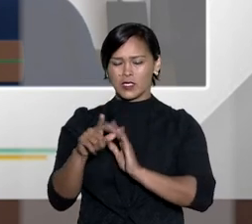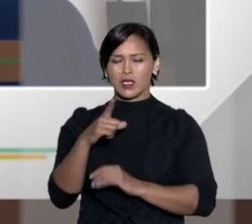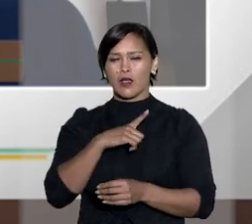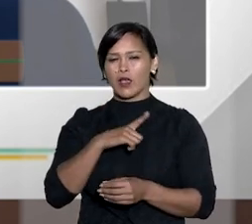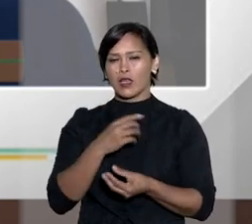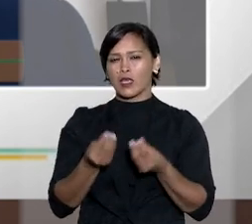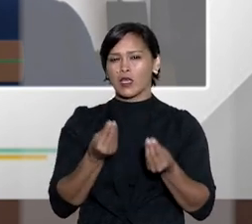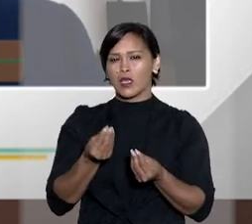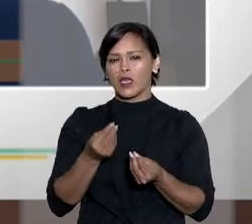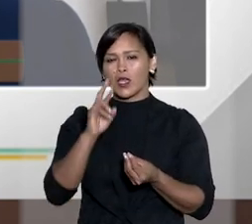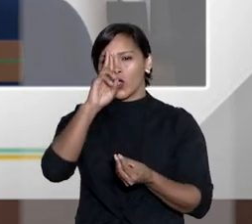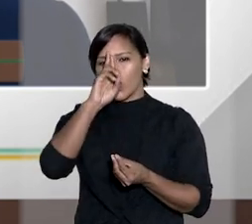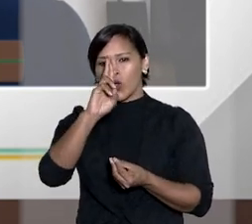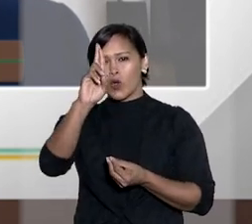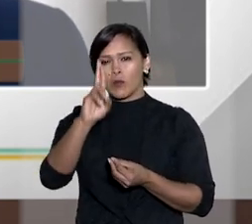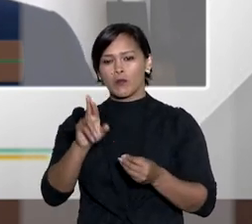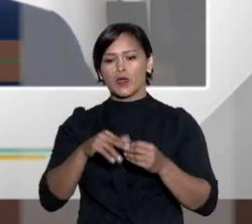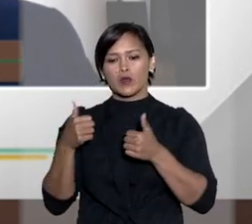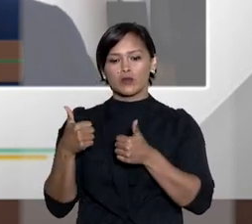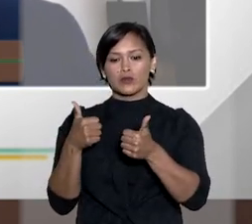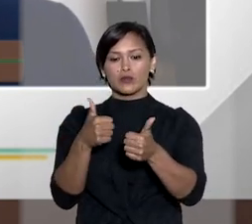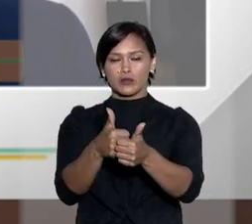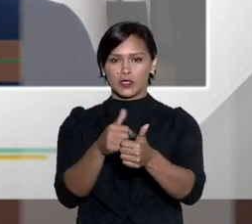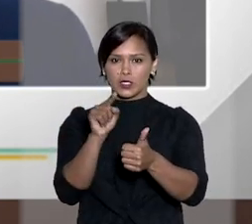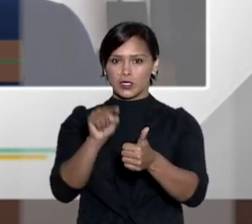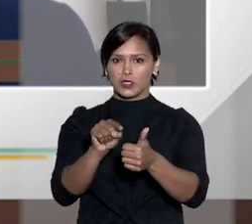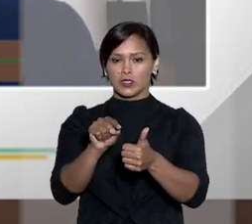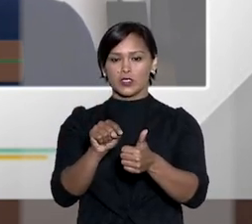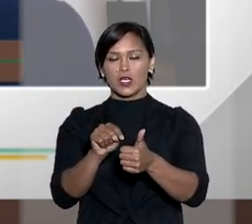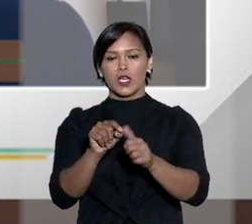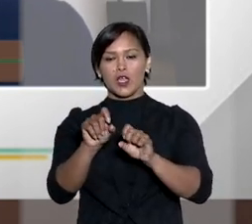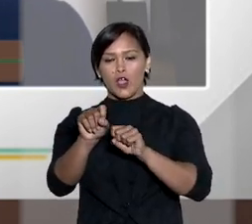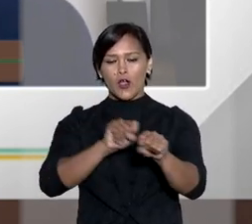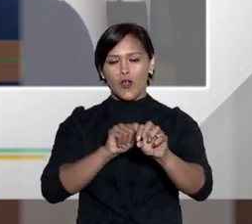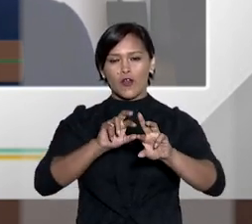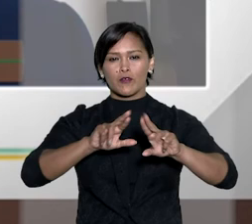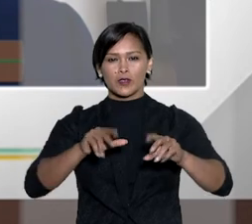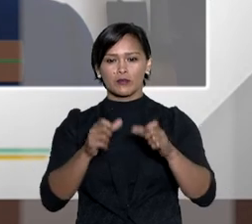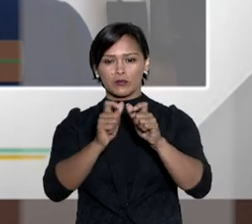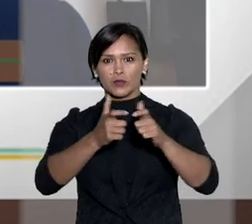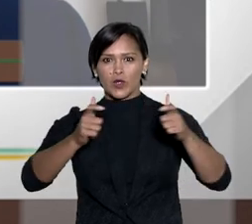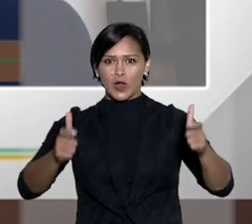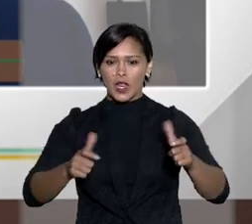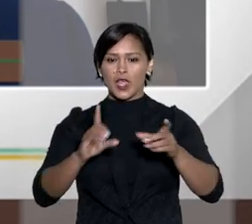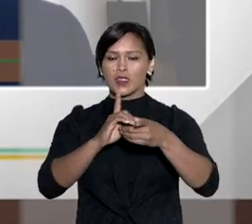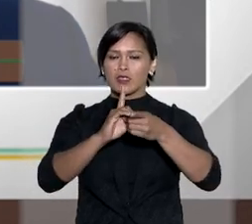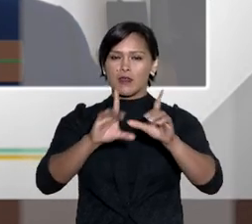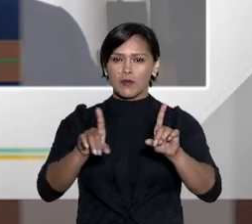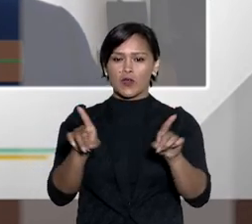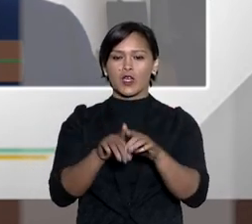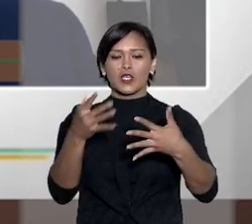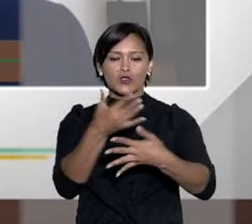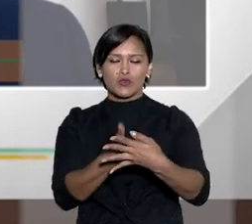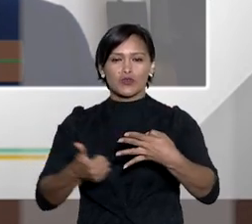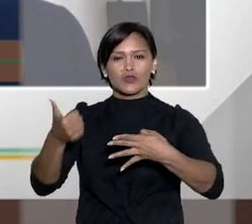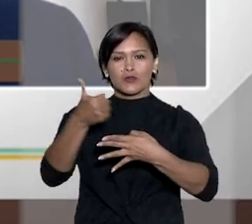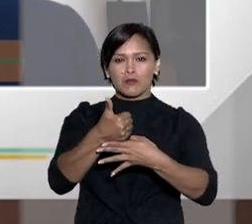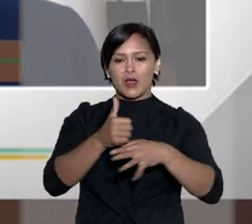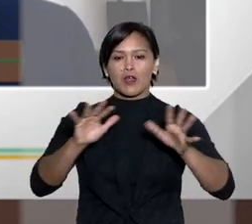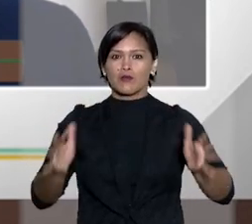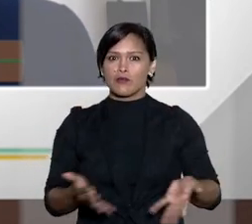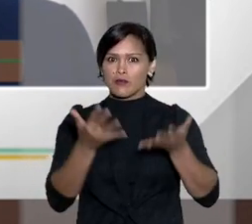o juizado especiais cívicos ele tem uma índole desformalizada